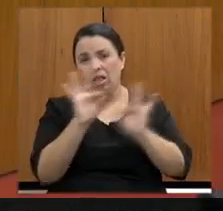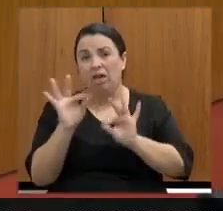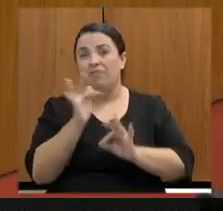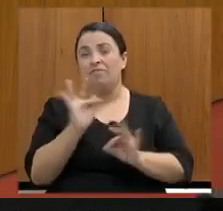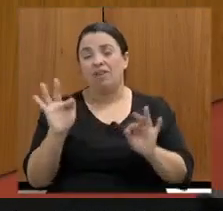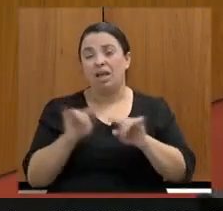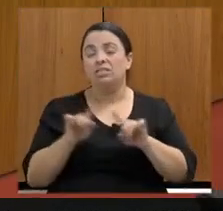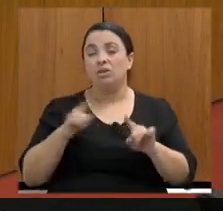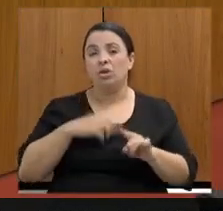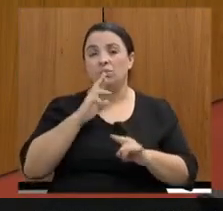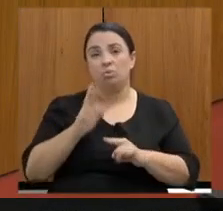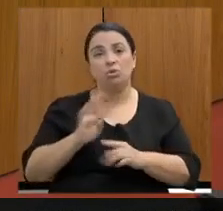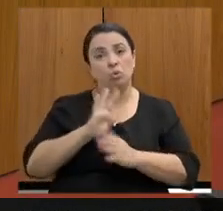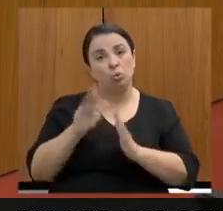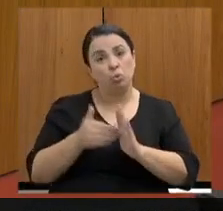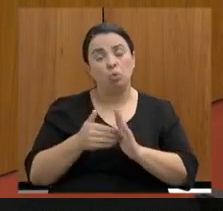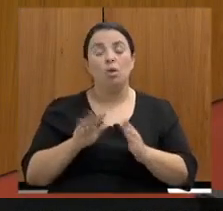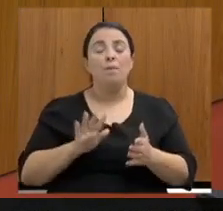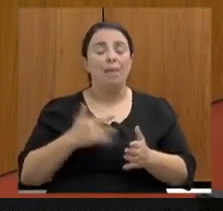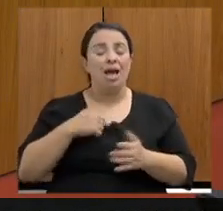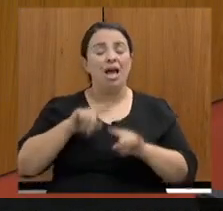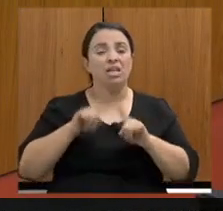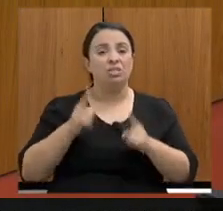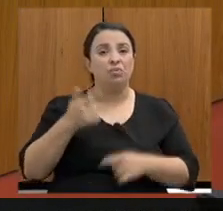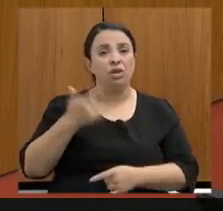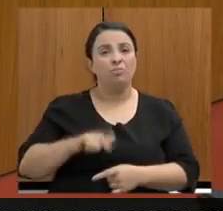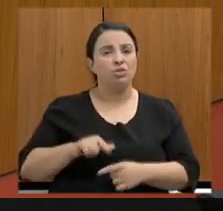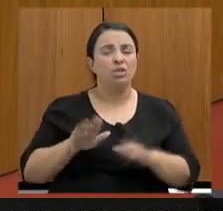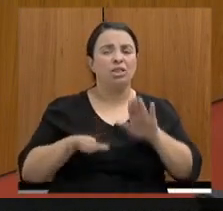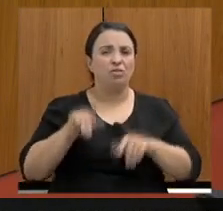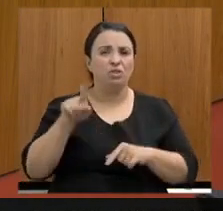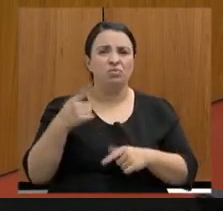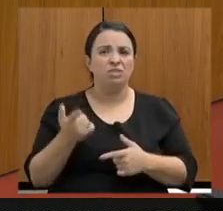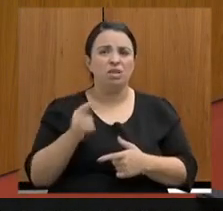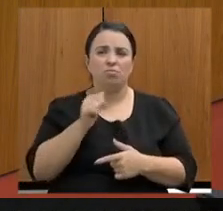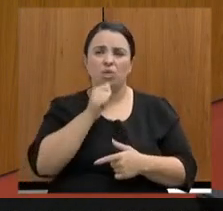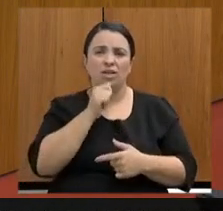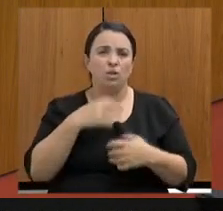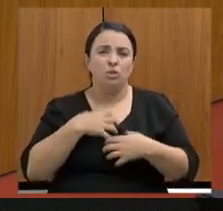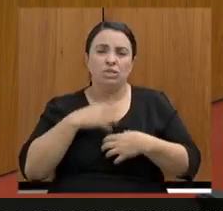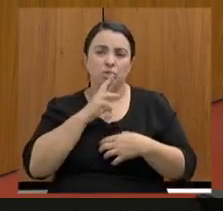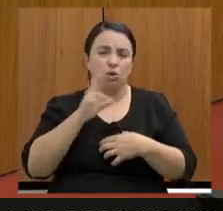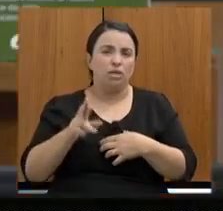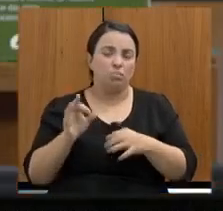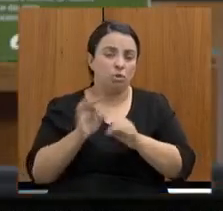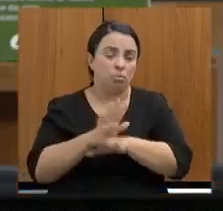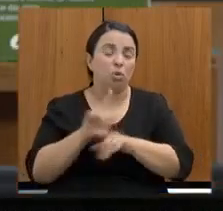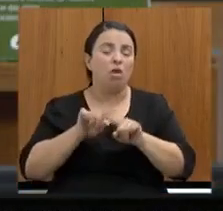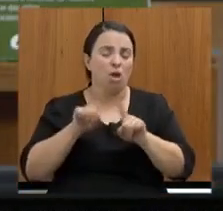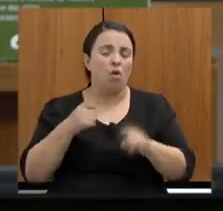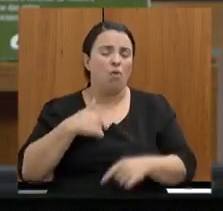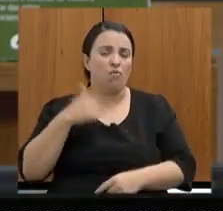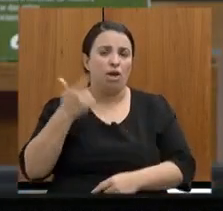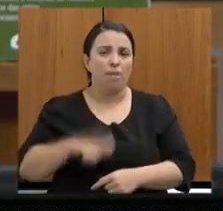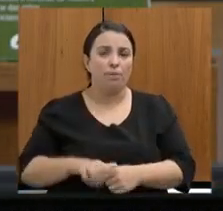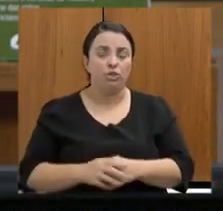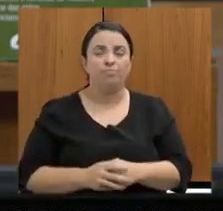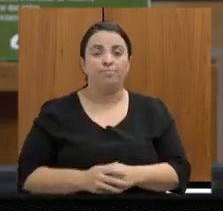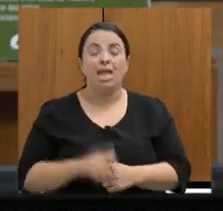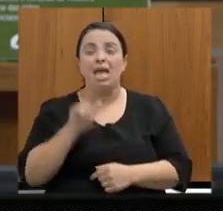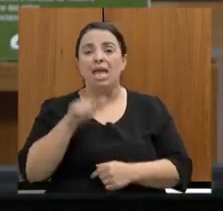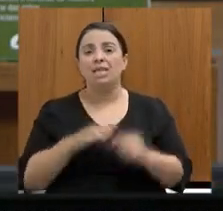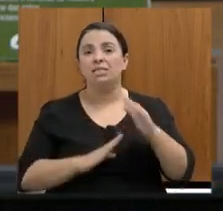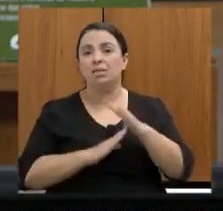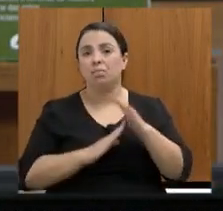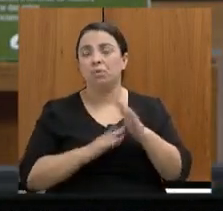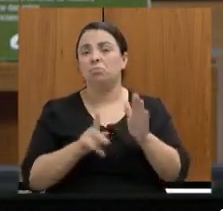tudo, mas vou repetir as partes que eventualmente você não tenha se sentido contemplada. Sobre as interpretações... Entendo que essas amarrações